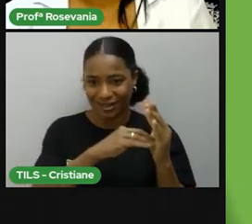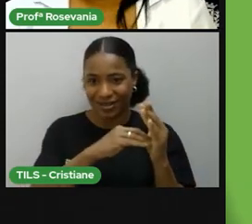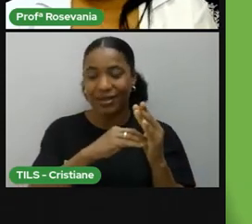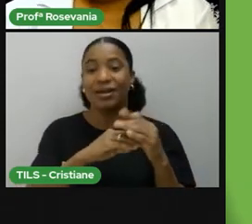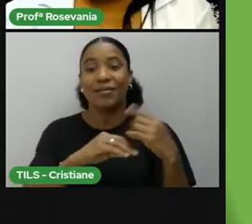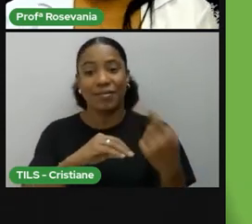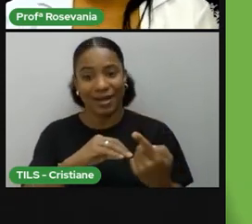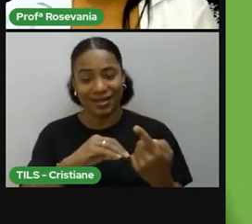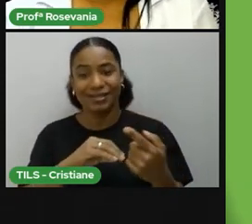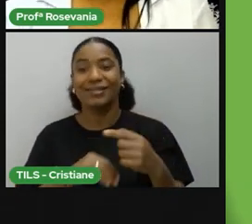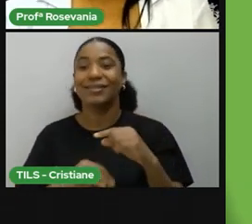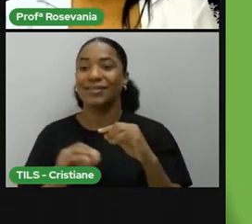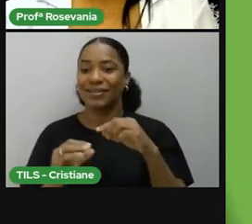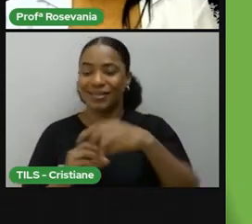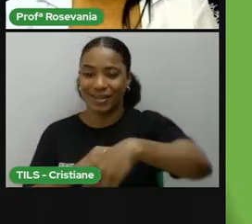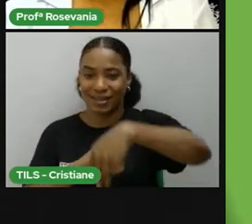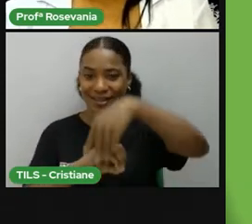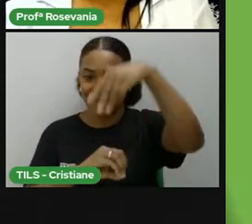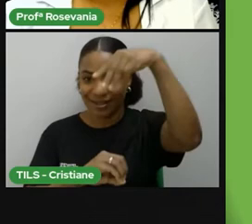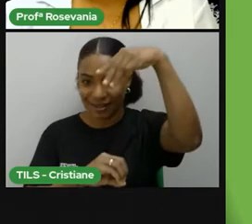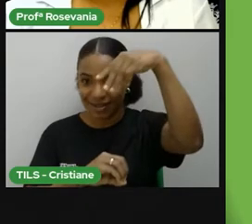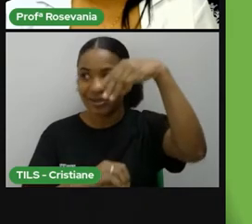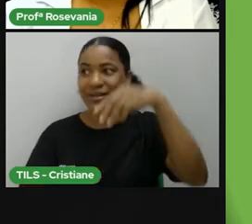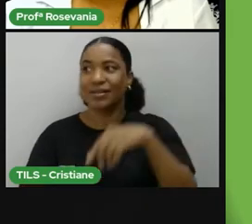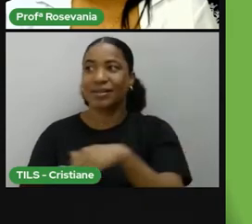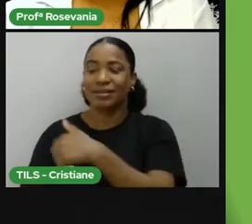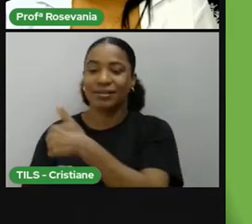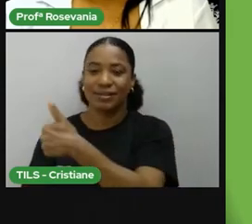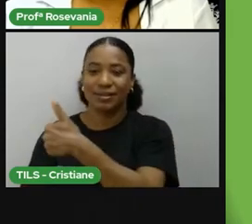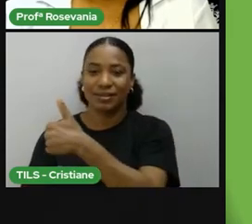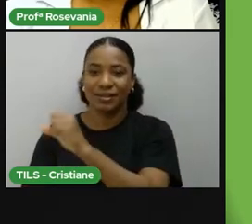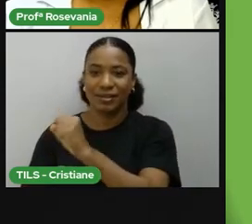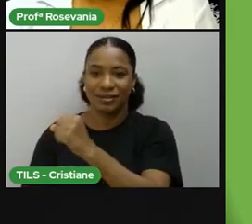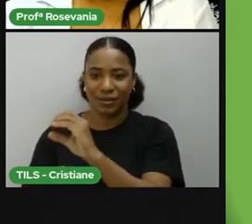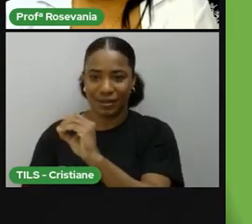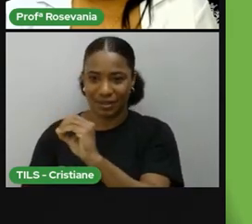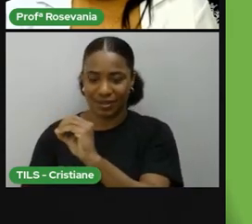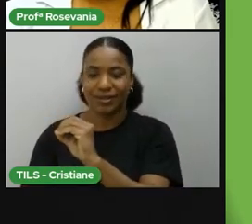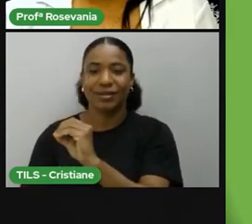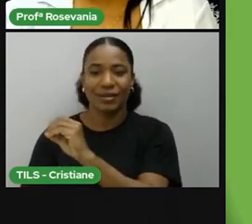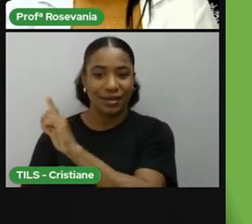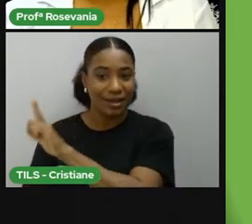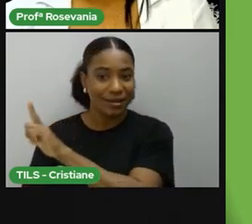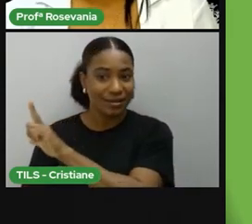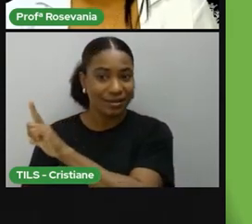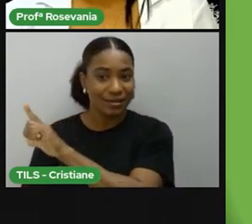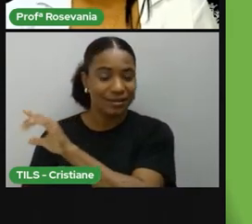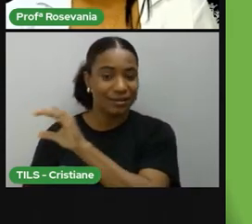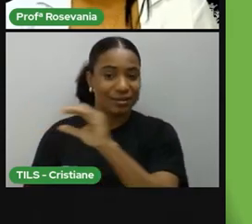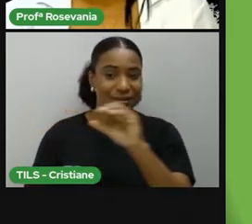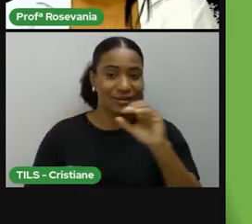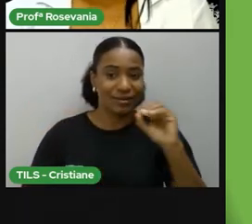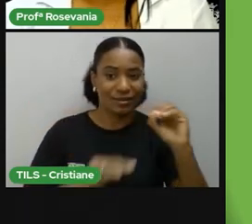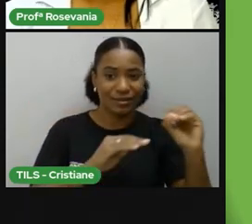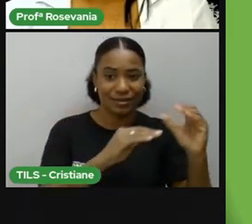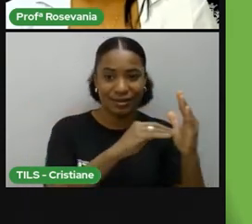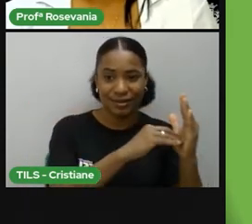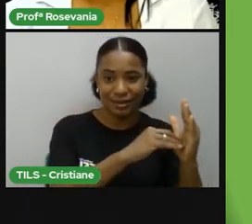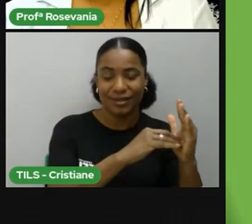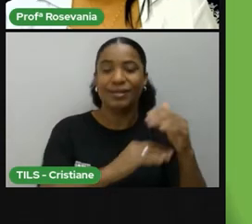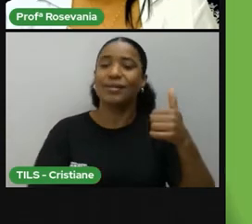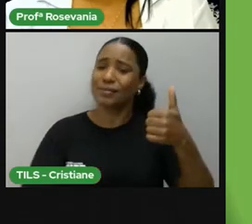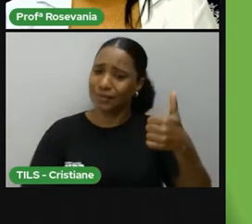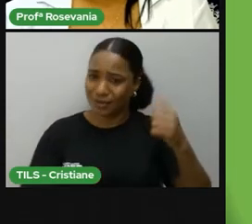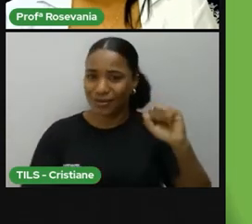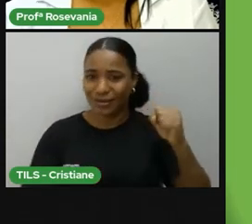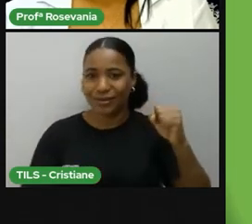360 graus. Então, eu tenho 180 do lado leste e 180 do lado